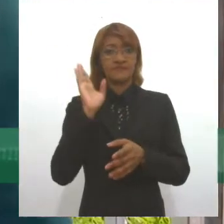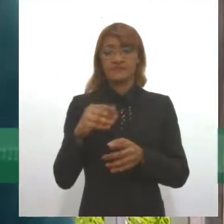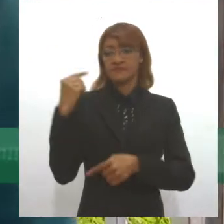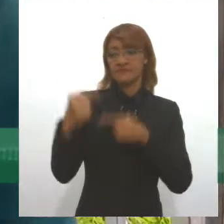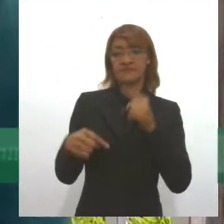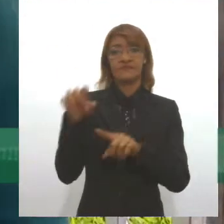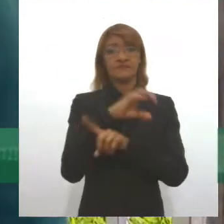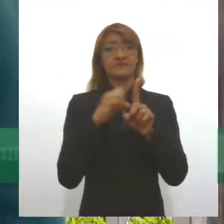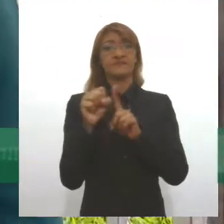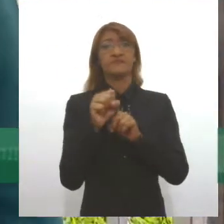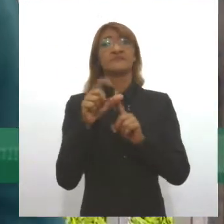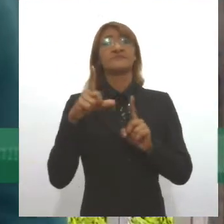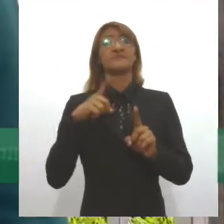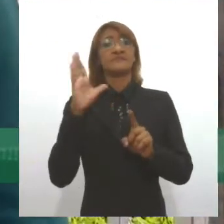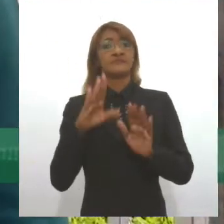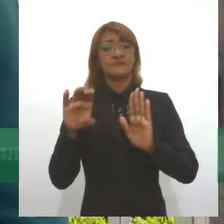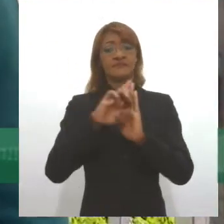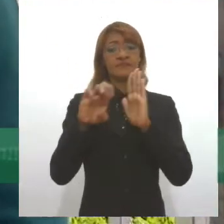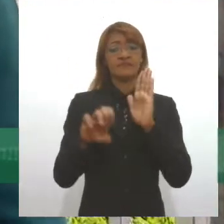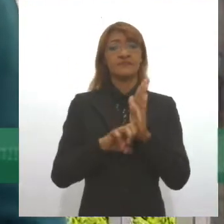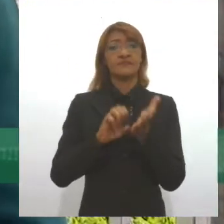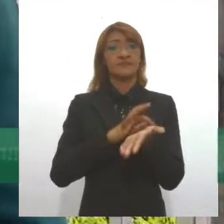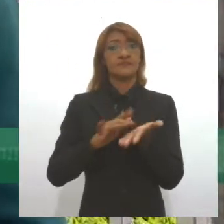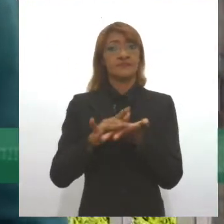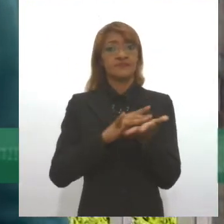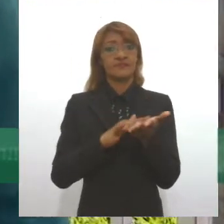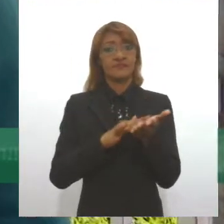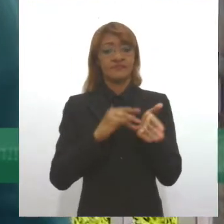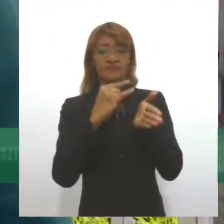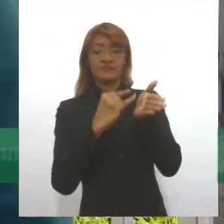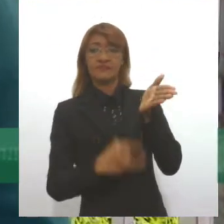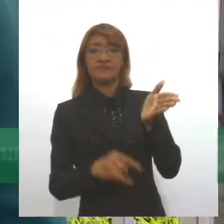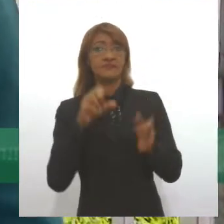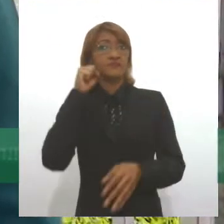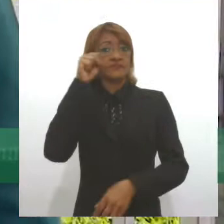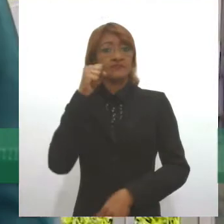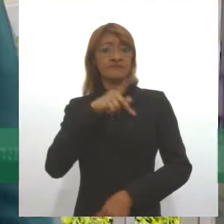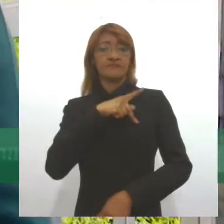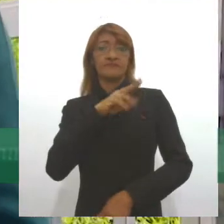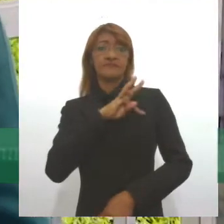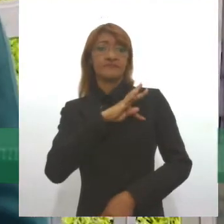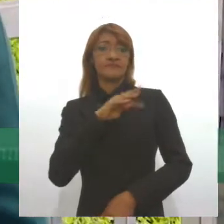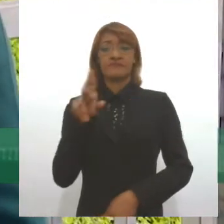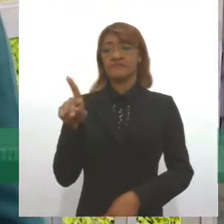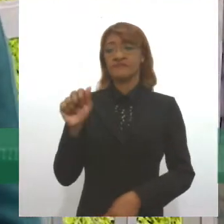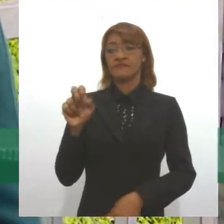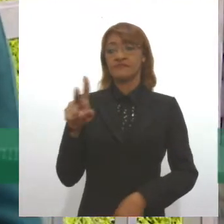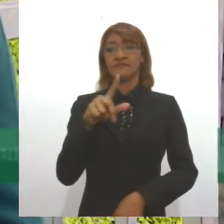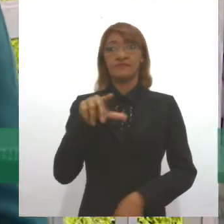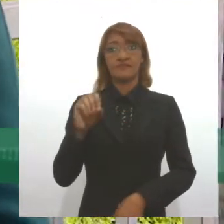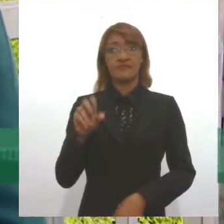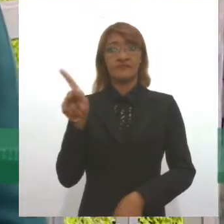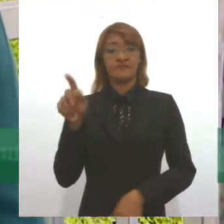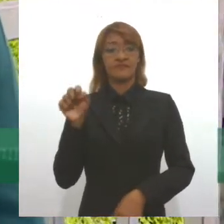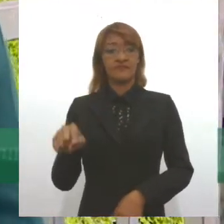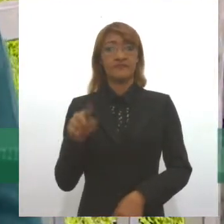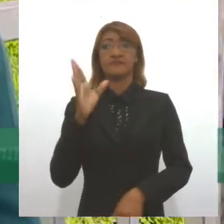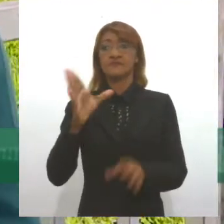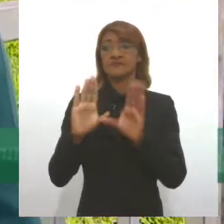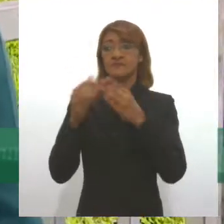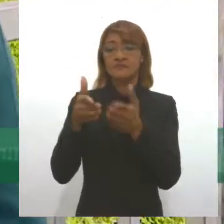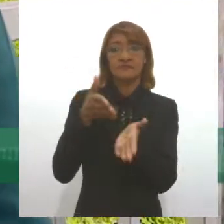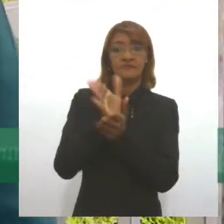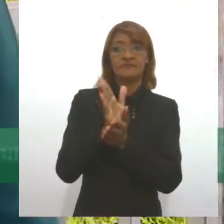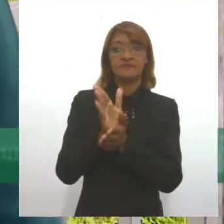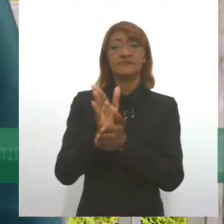garantido no Estatuto do Cigano. O documento de autoria do senador do PT, Paulo Paim, foi aprovado pelas Comissões de Educação,